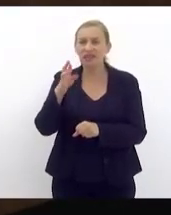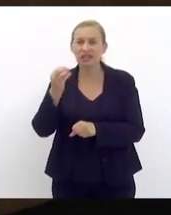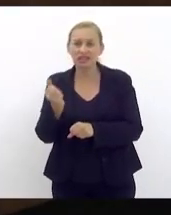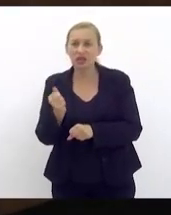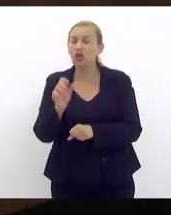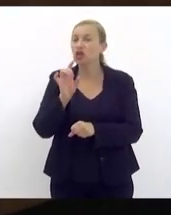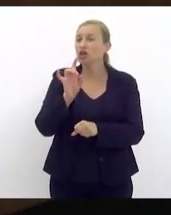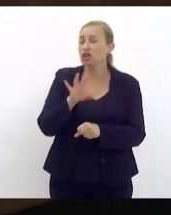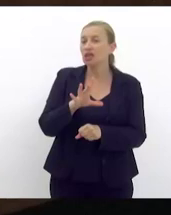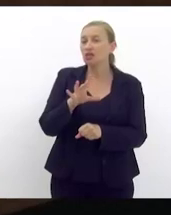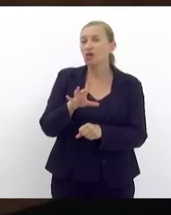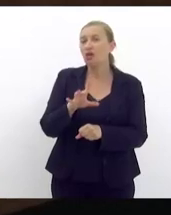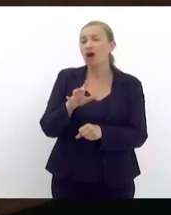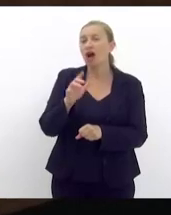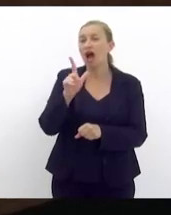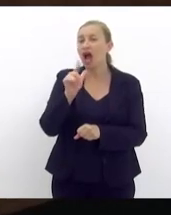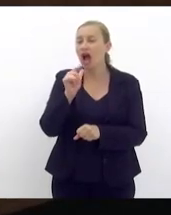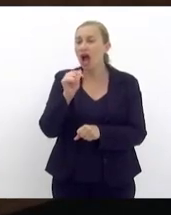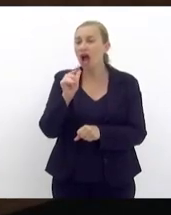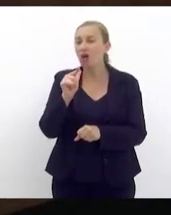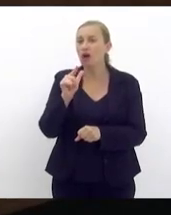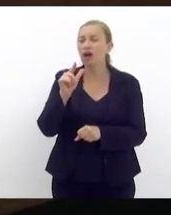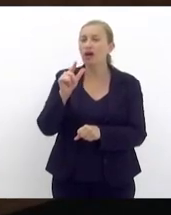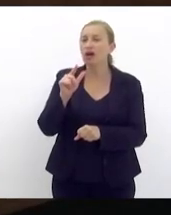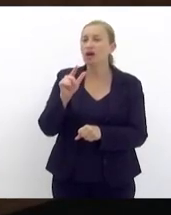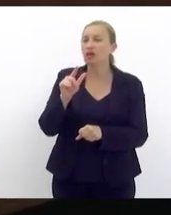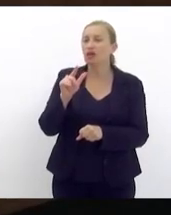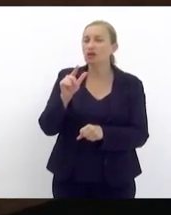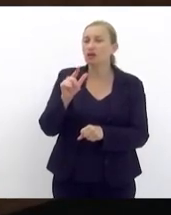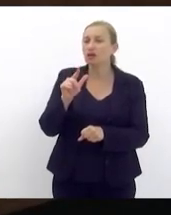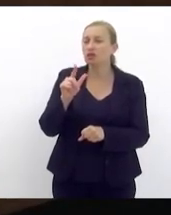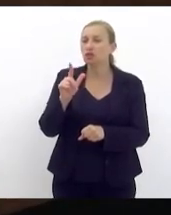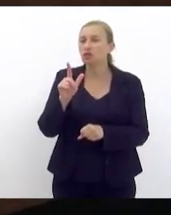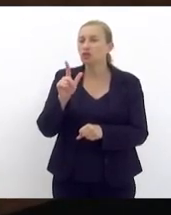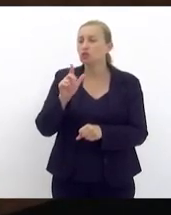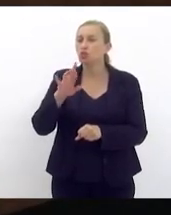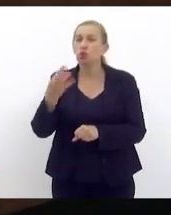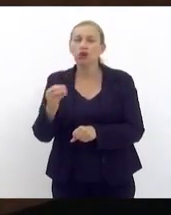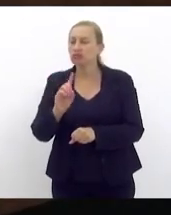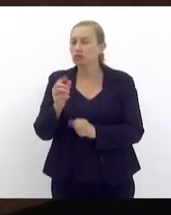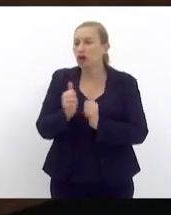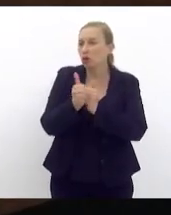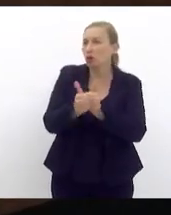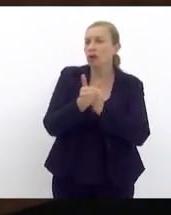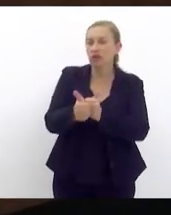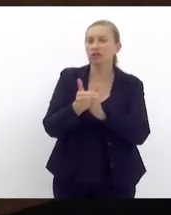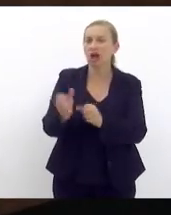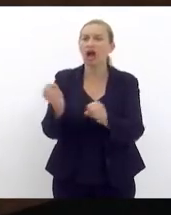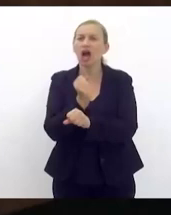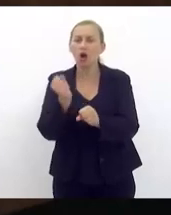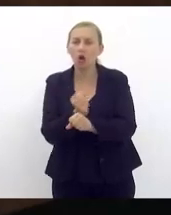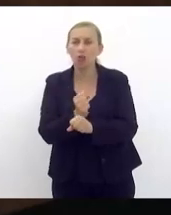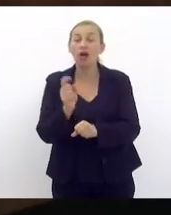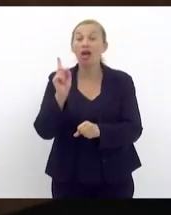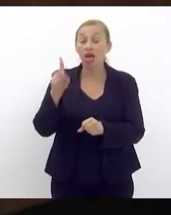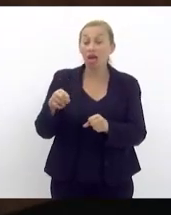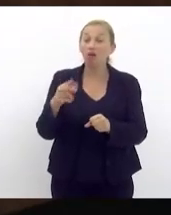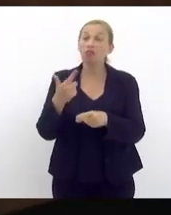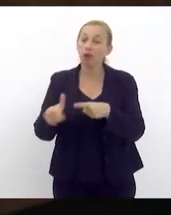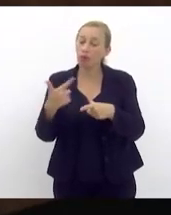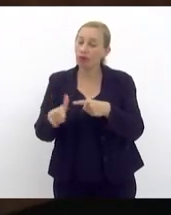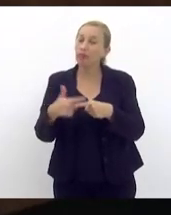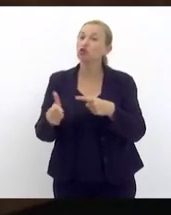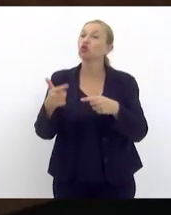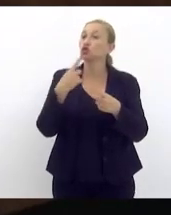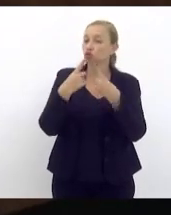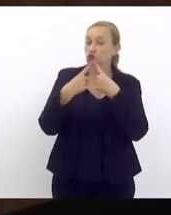pluviais e águas do Rio não estão acompanhando não está acompanhando a obra com o saneamento então esse é um problema que eu vou discutir